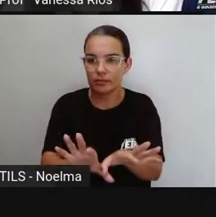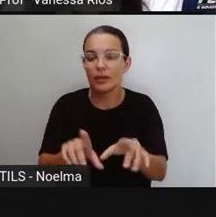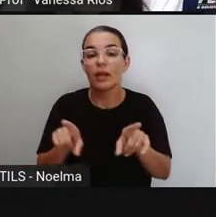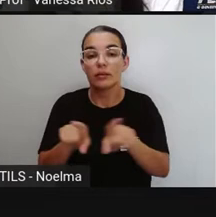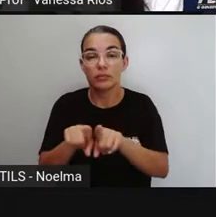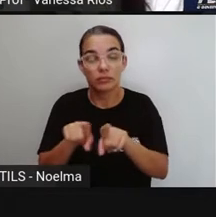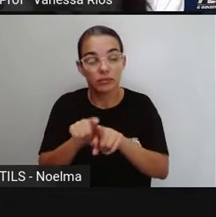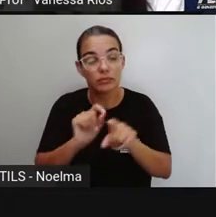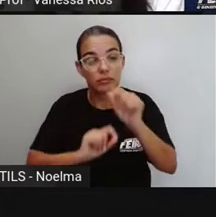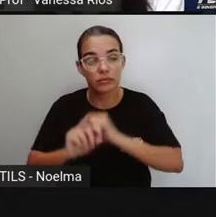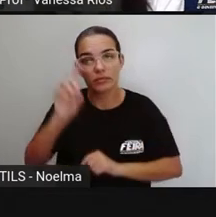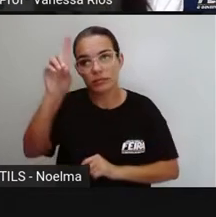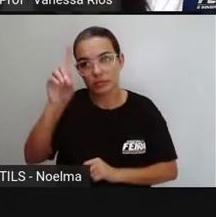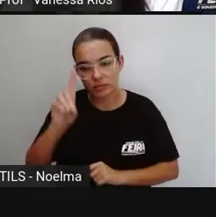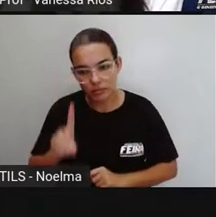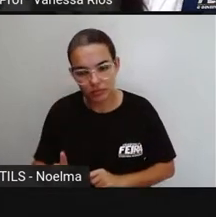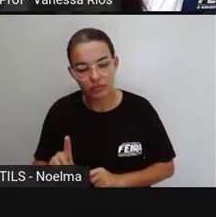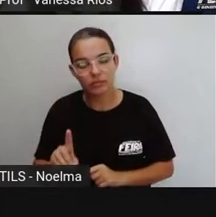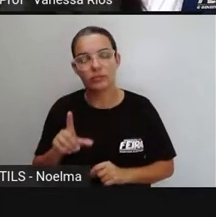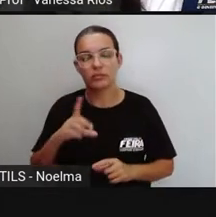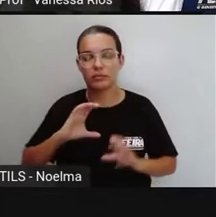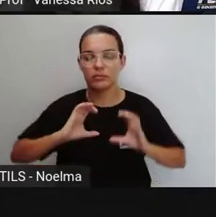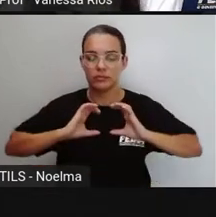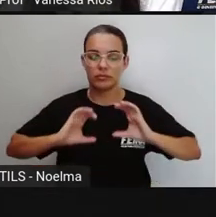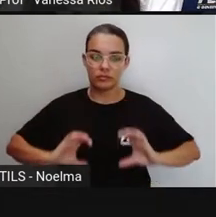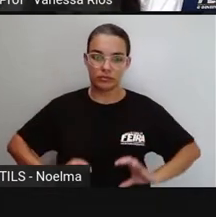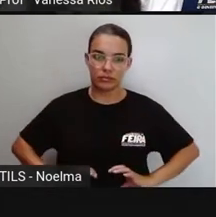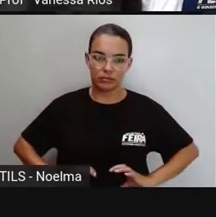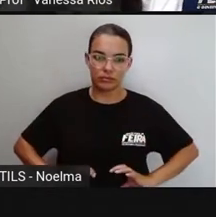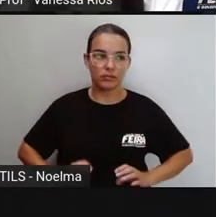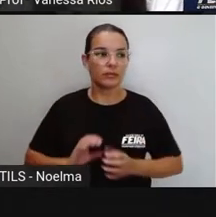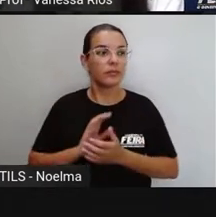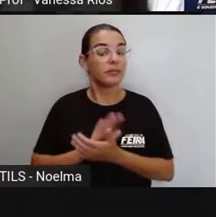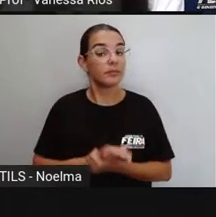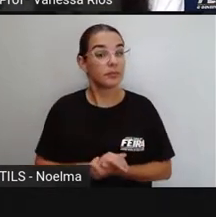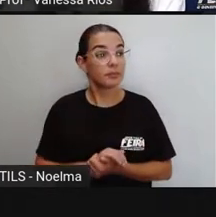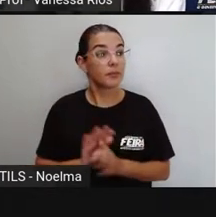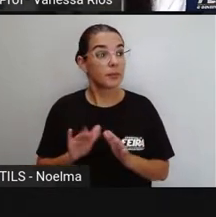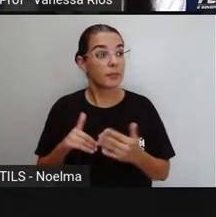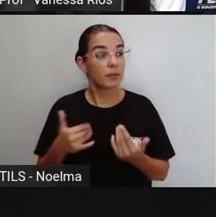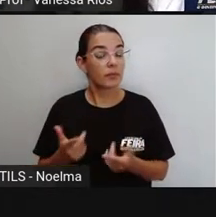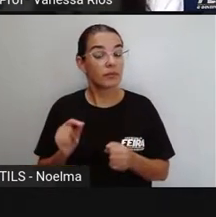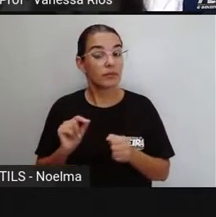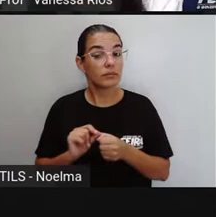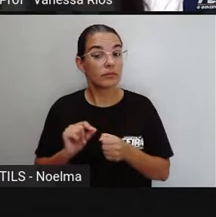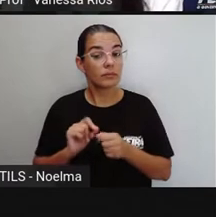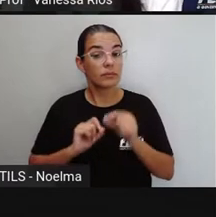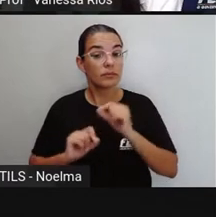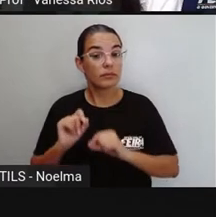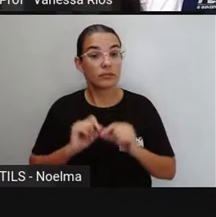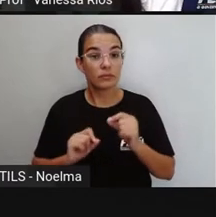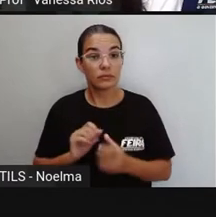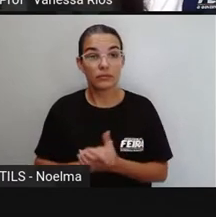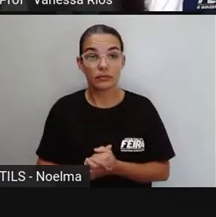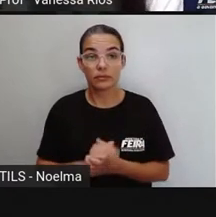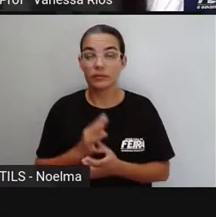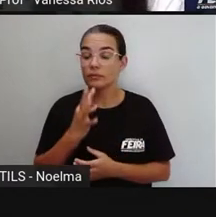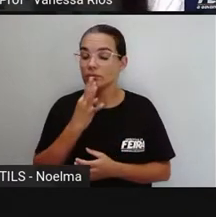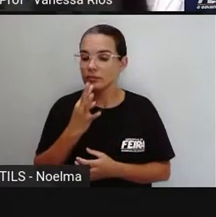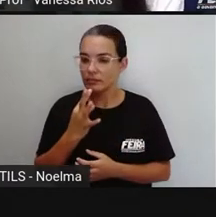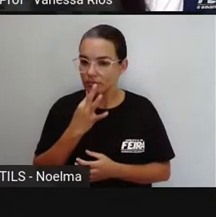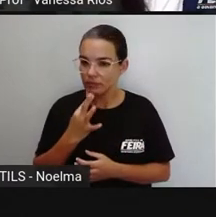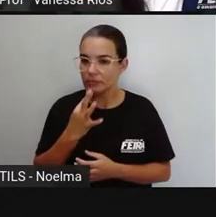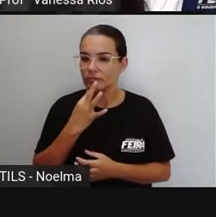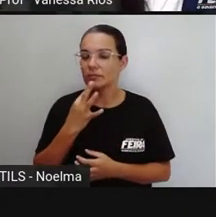parte aí dos direitos e deveres do cidadão. E que para isso é necessário aí que o cidadão conheça